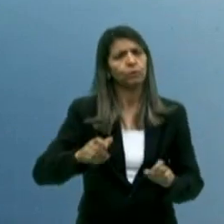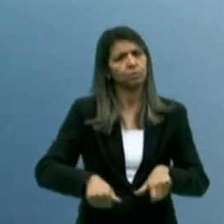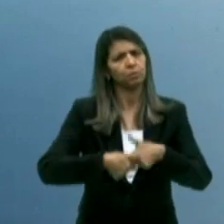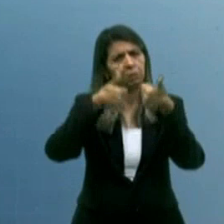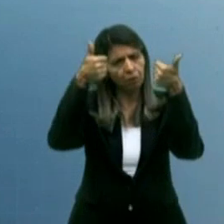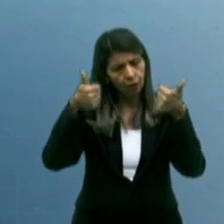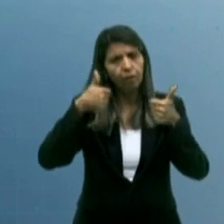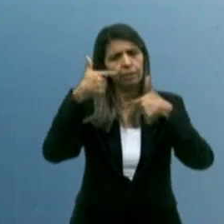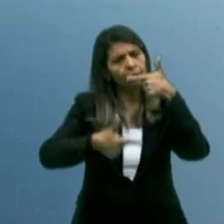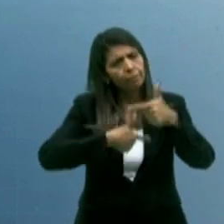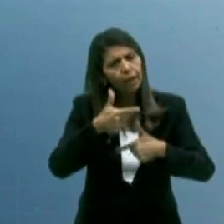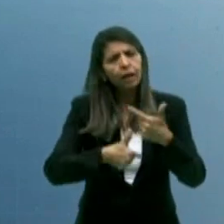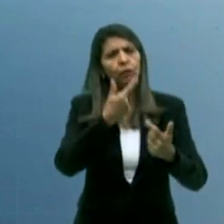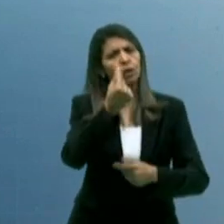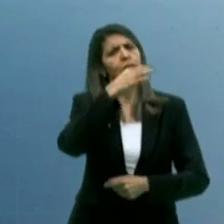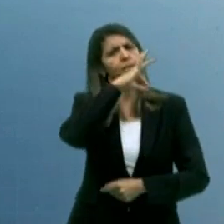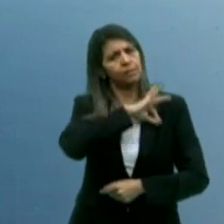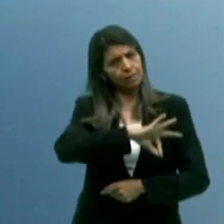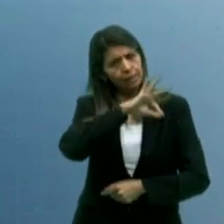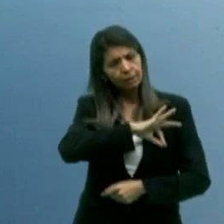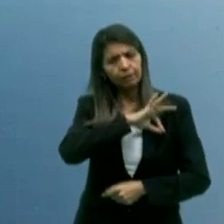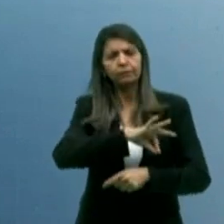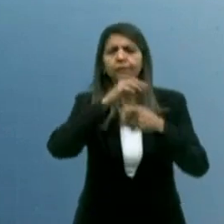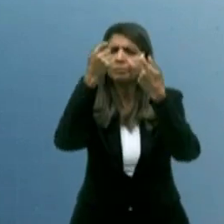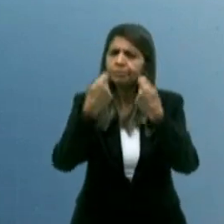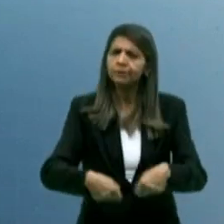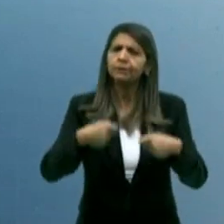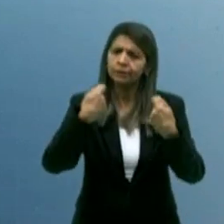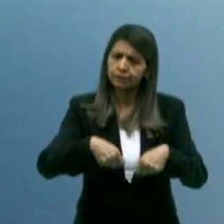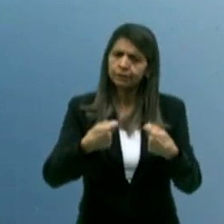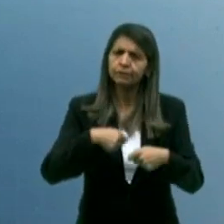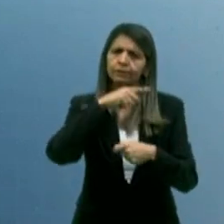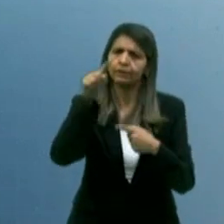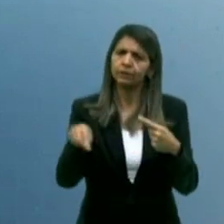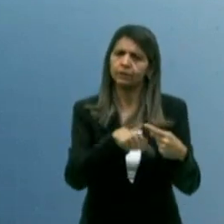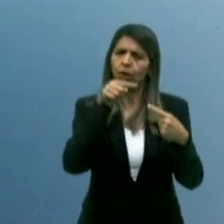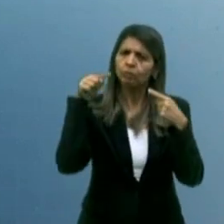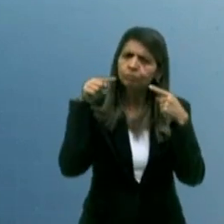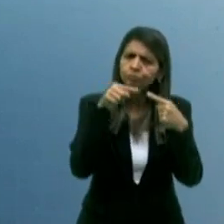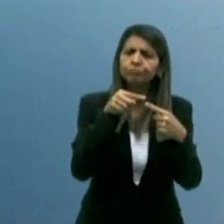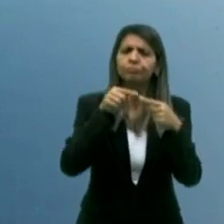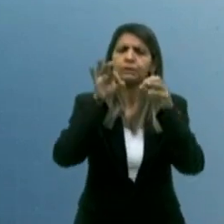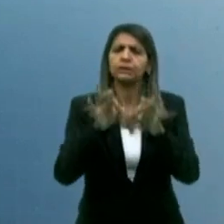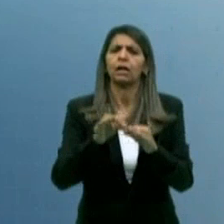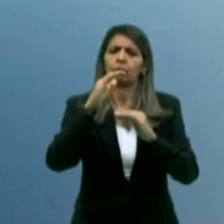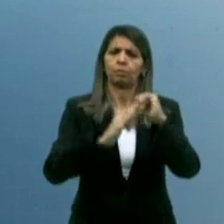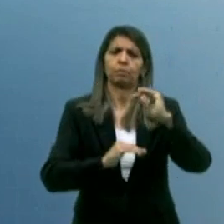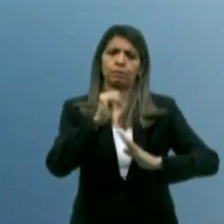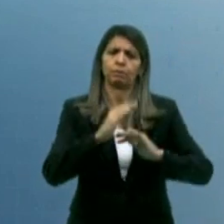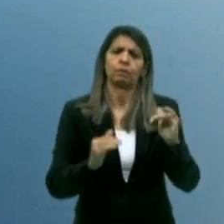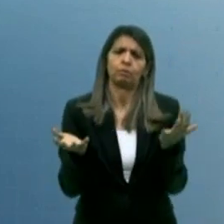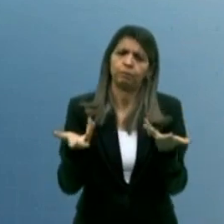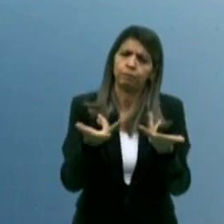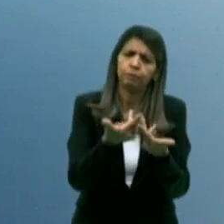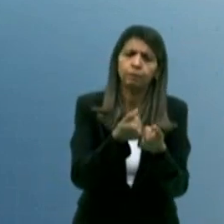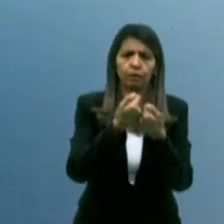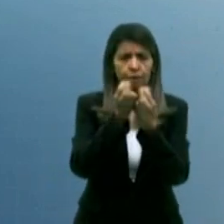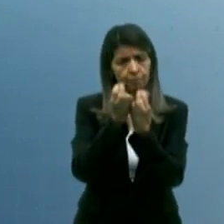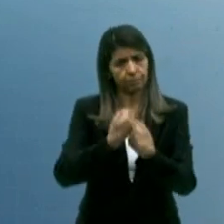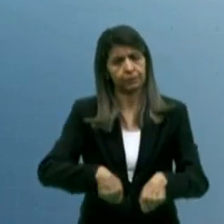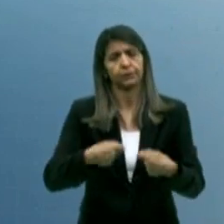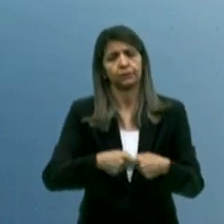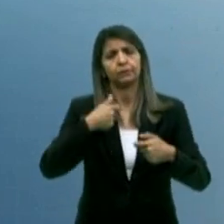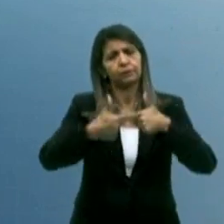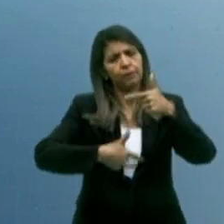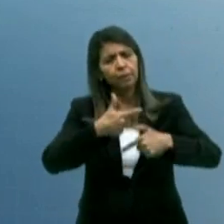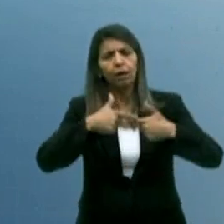e o salário, PIB salarial, que corresponda a essa categoria tão importante, tão essencial para o